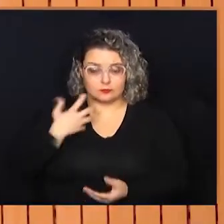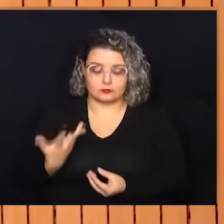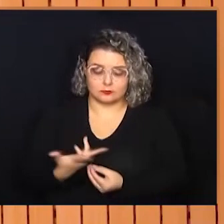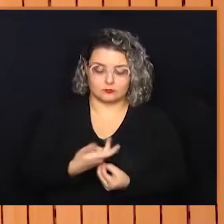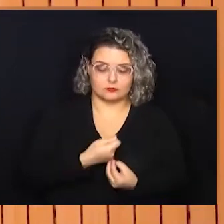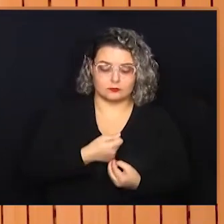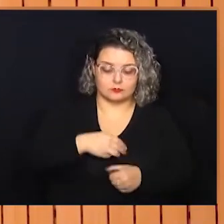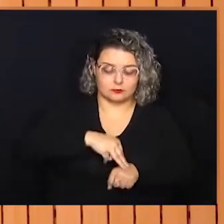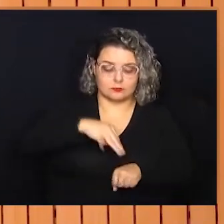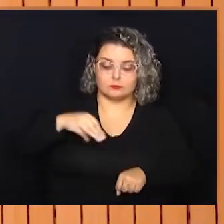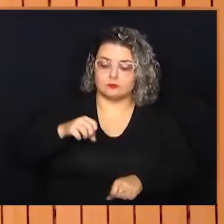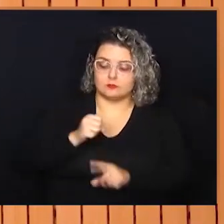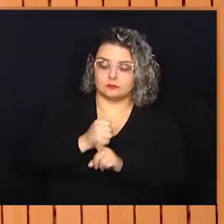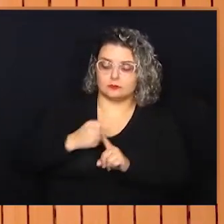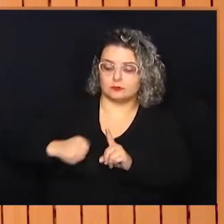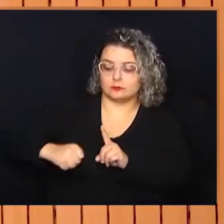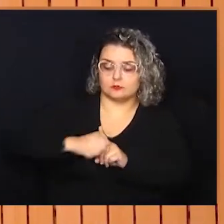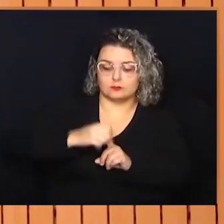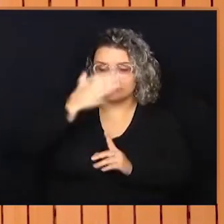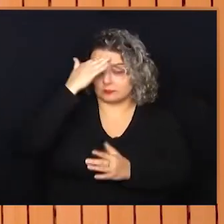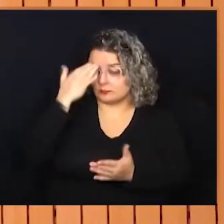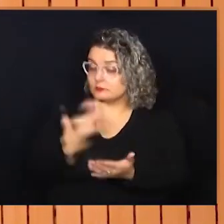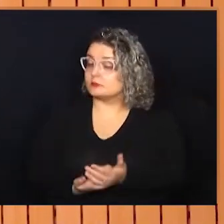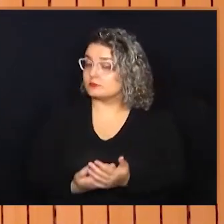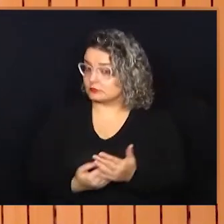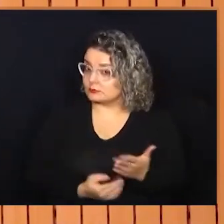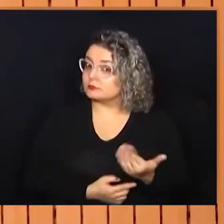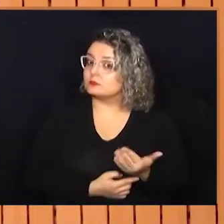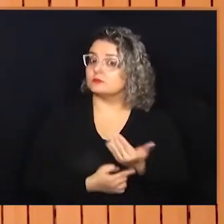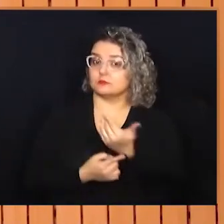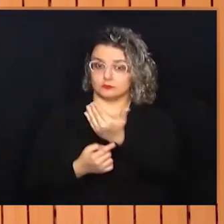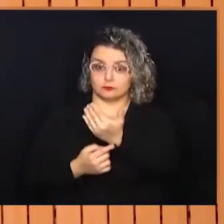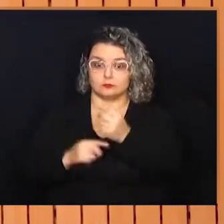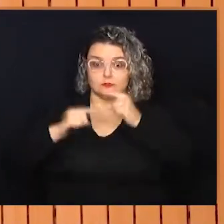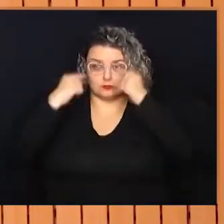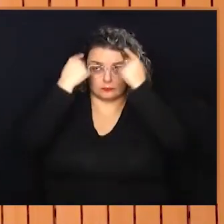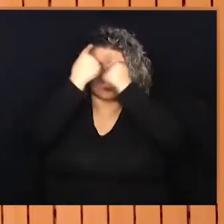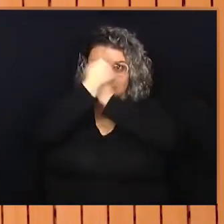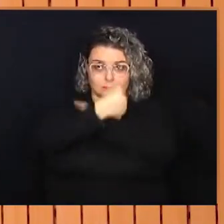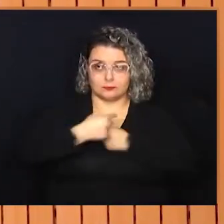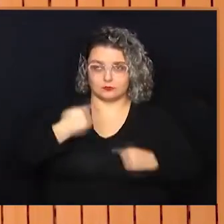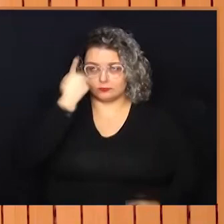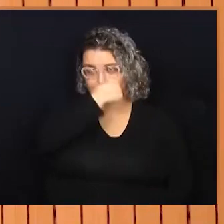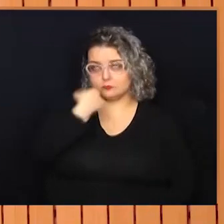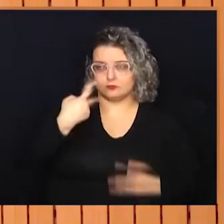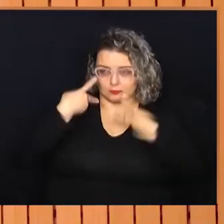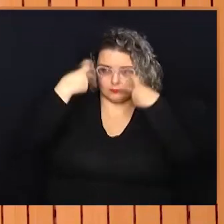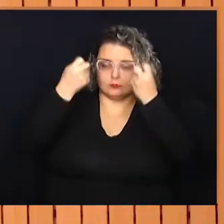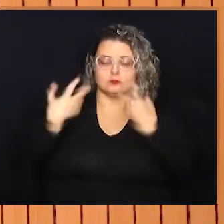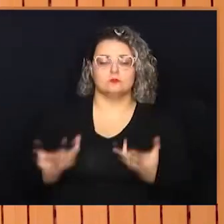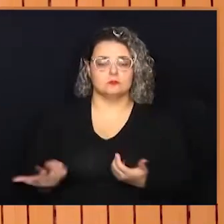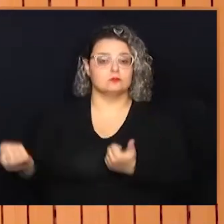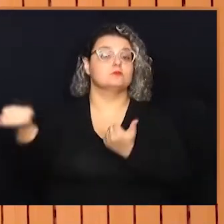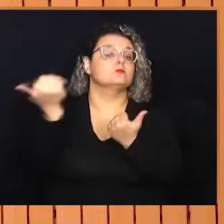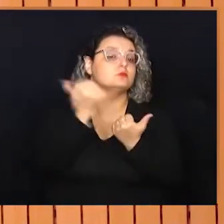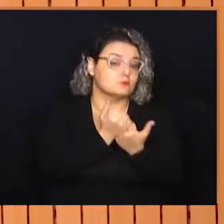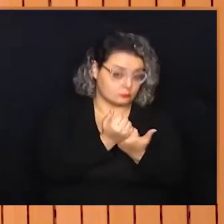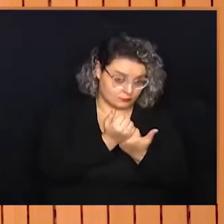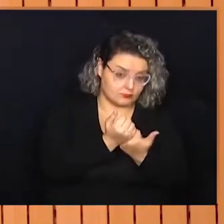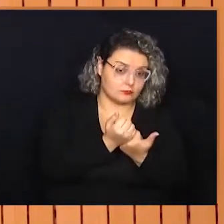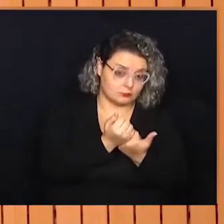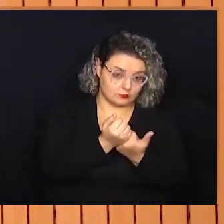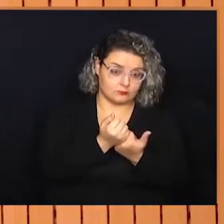Jules Venturi, mestre em sociologia, acredita que as tecnologias de reconhecimento facial vão